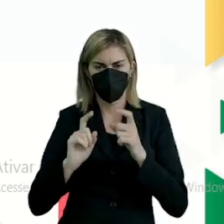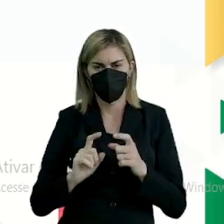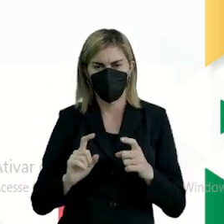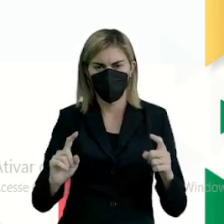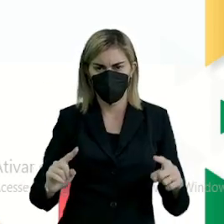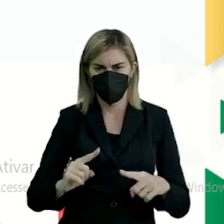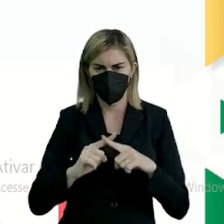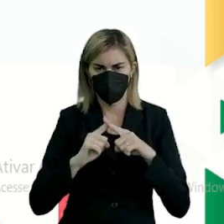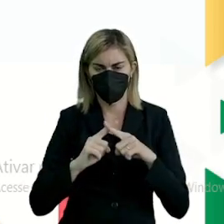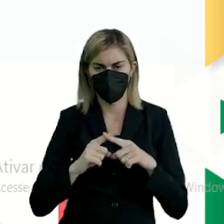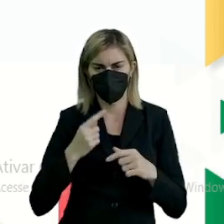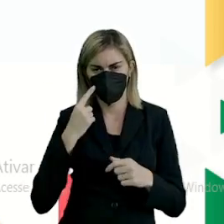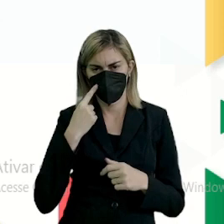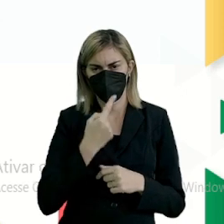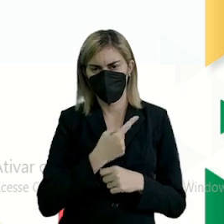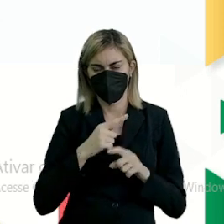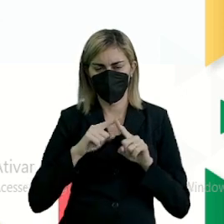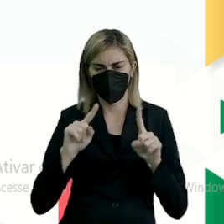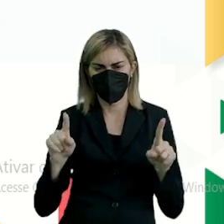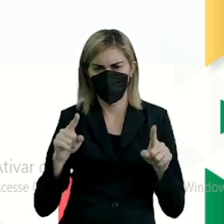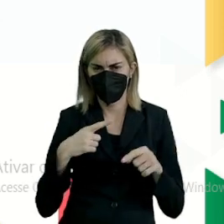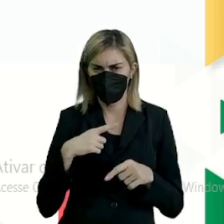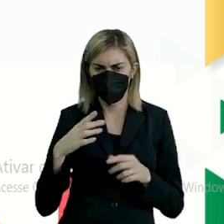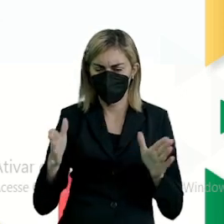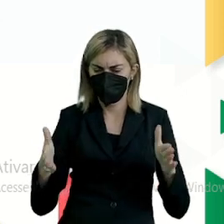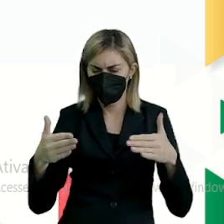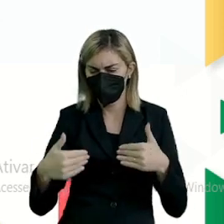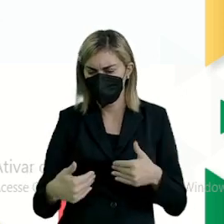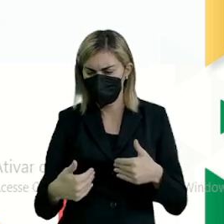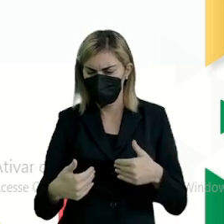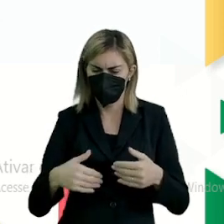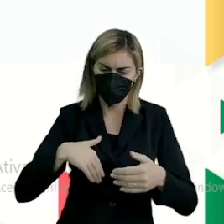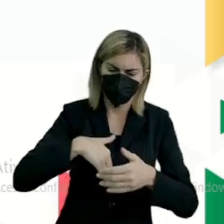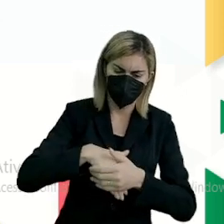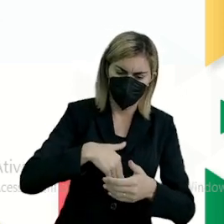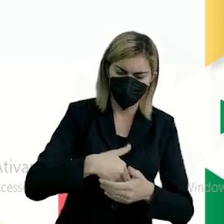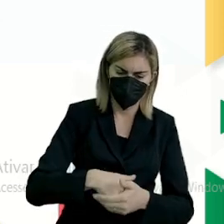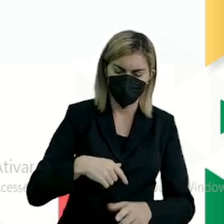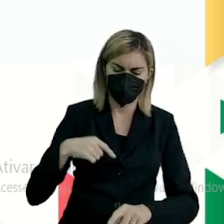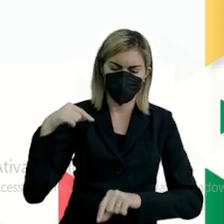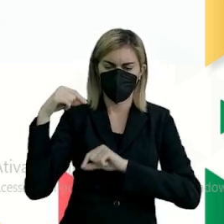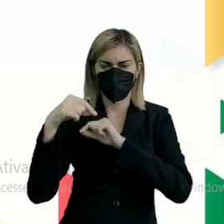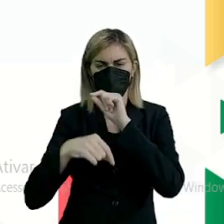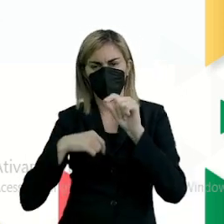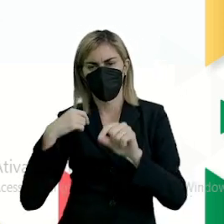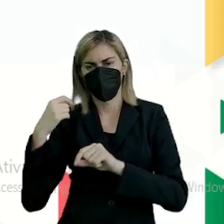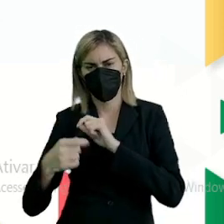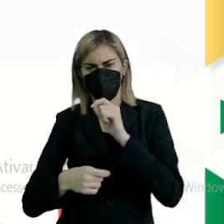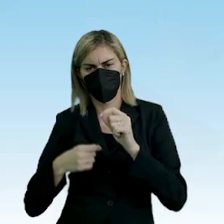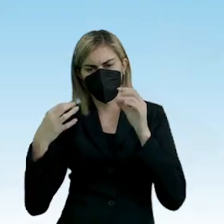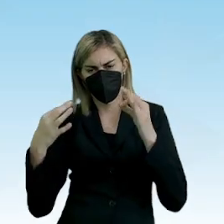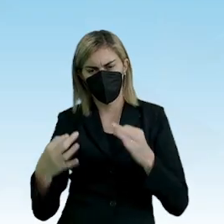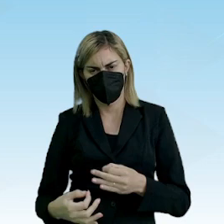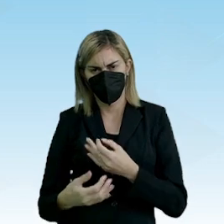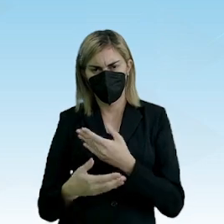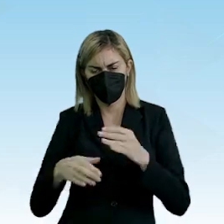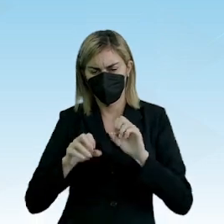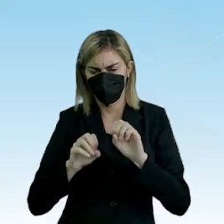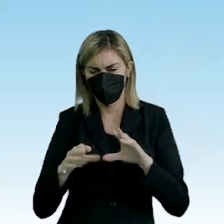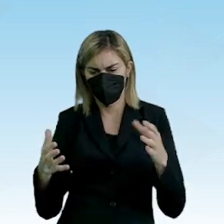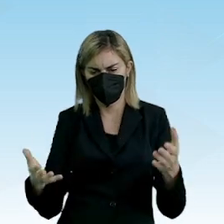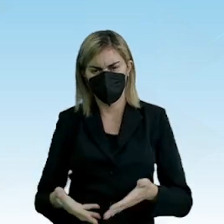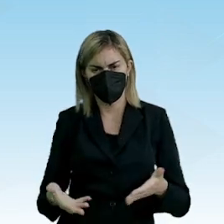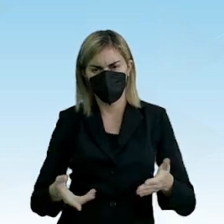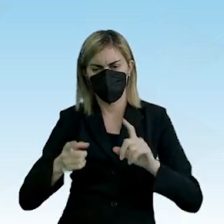o embate de ideias. Mas será uma caixa? Será uma bola? Será o que é isso? Então, justamente na aula de hoje,